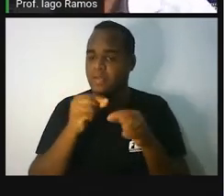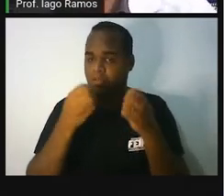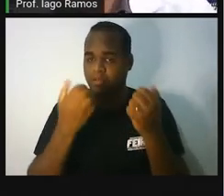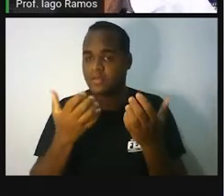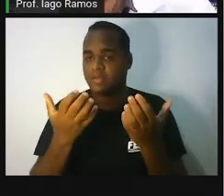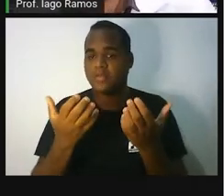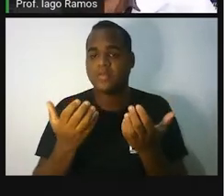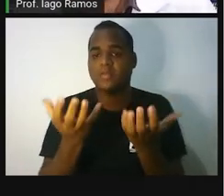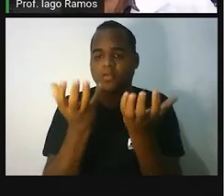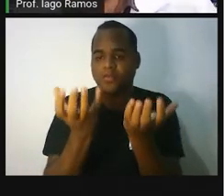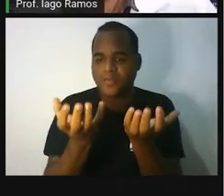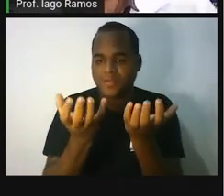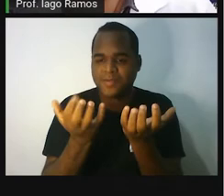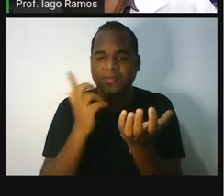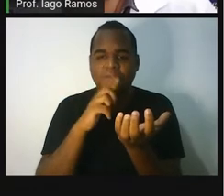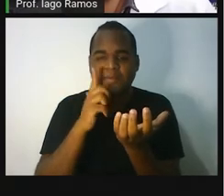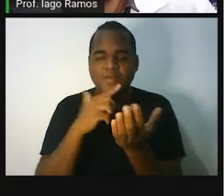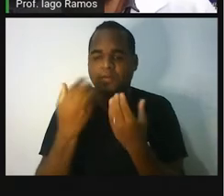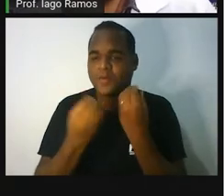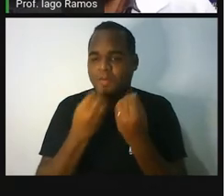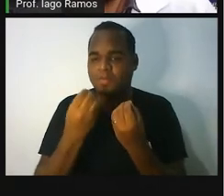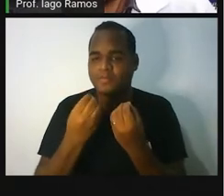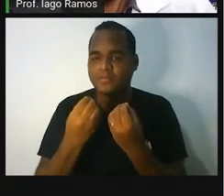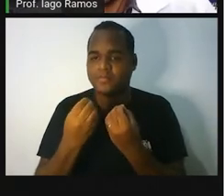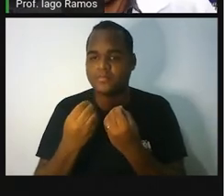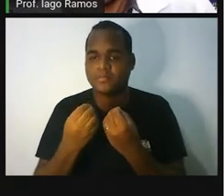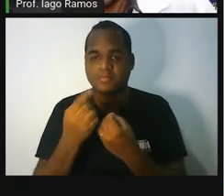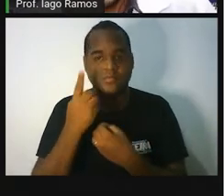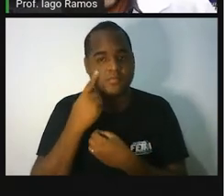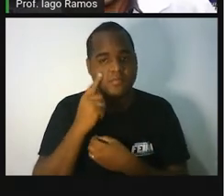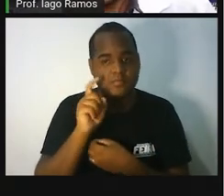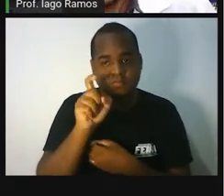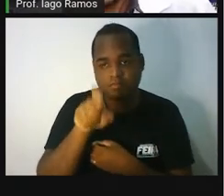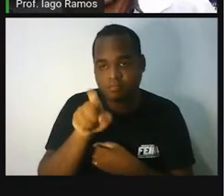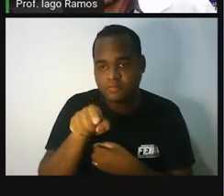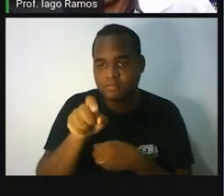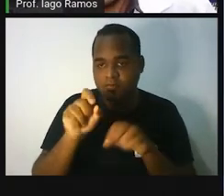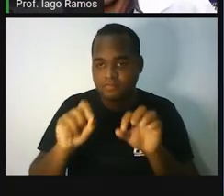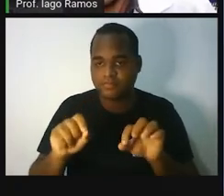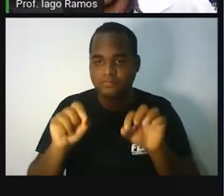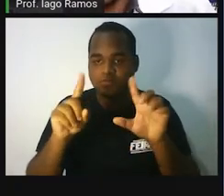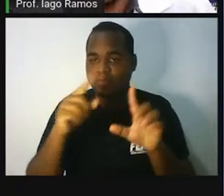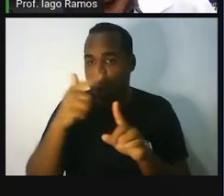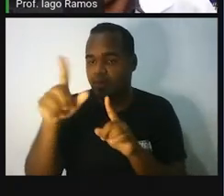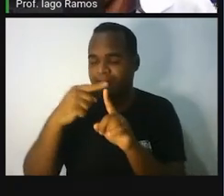dois pratos. Dedinho aqui em cima para saber onde é que eu clico. Mais informação.